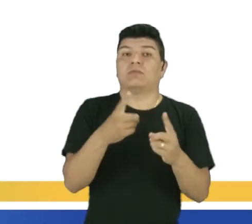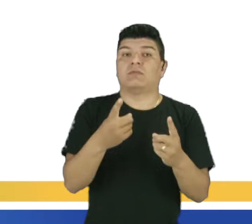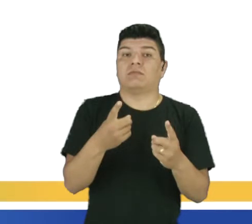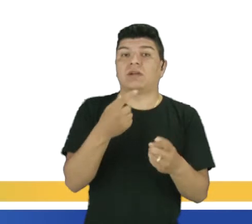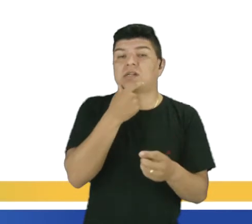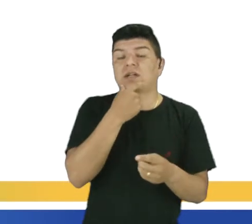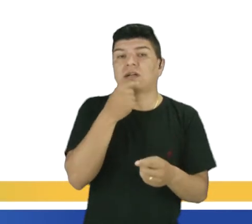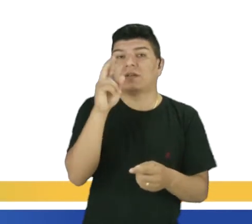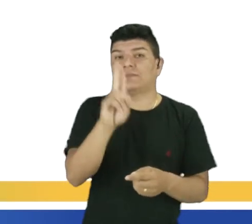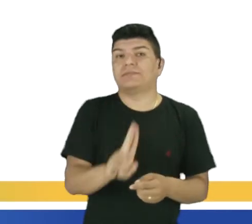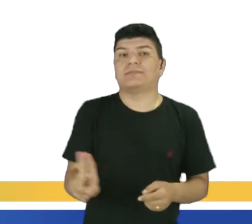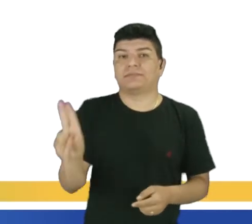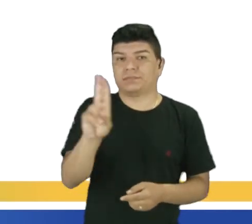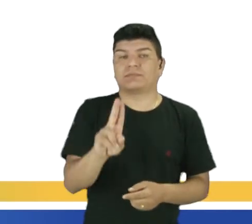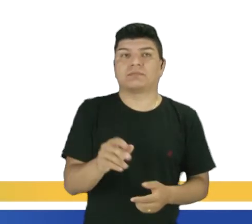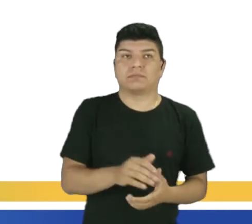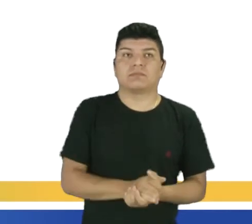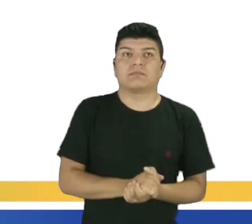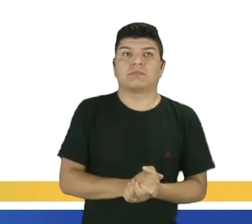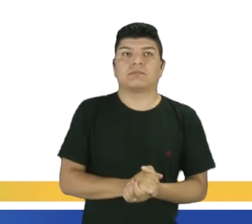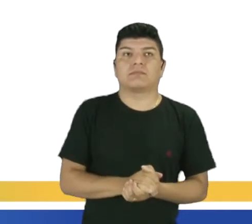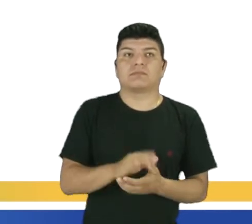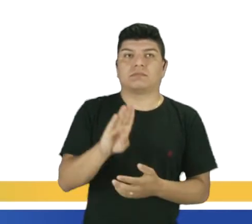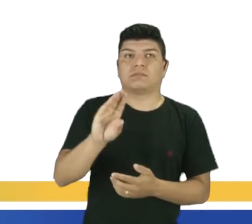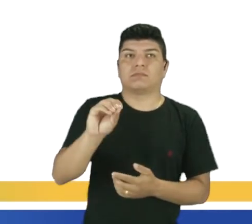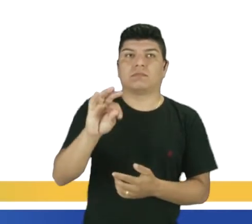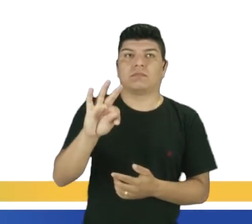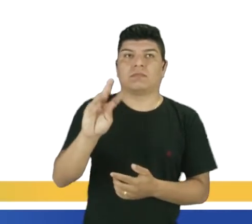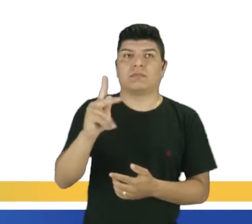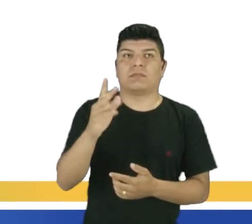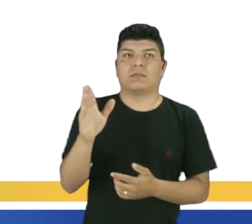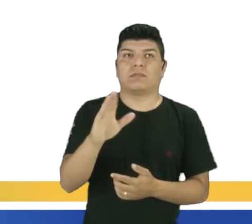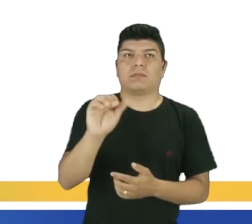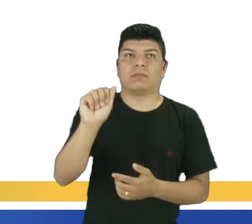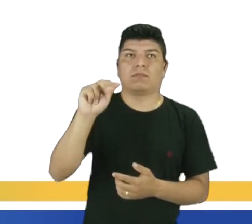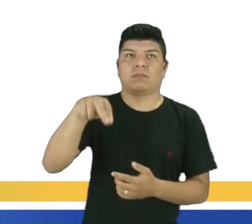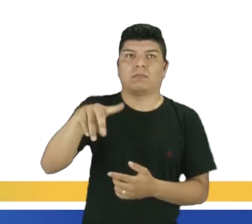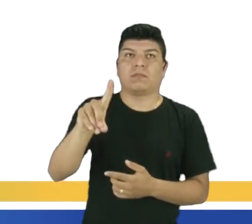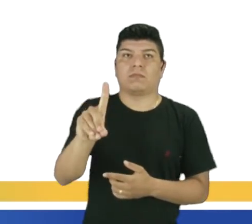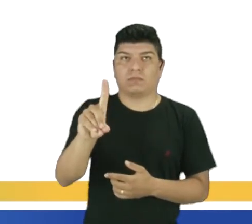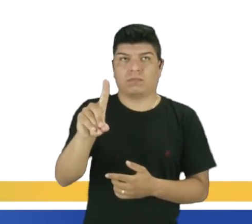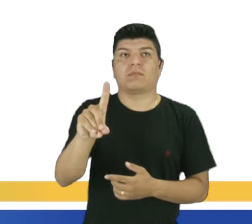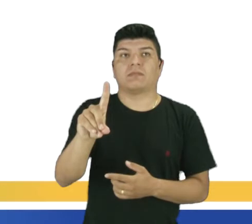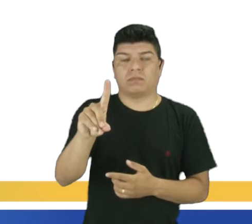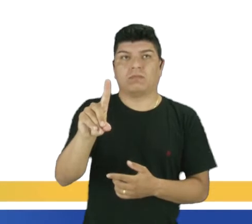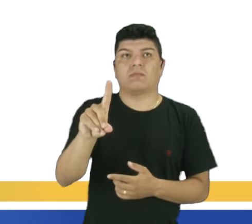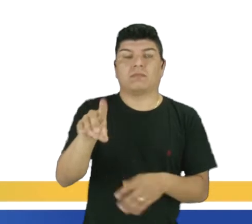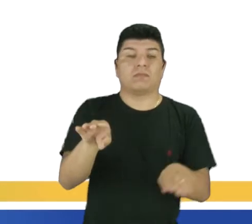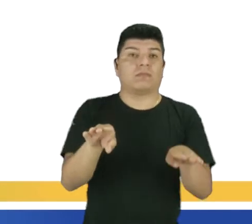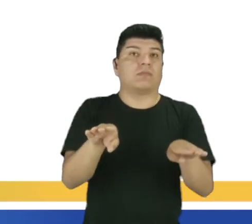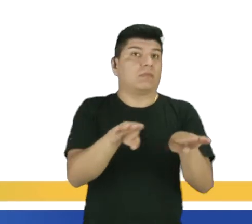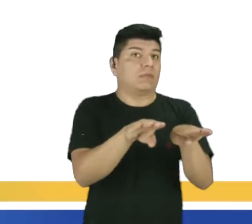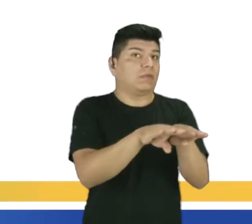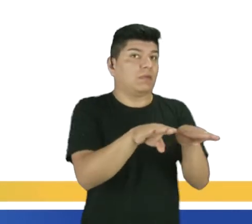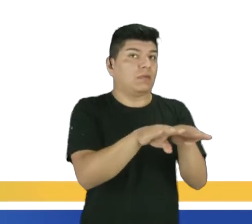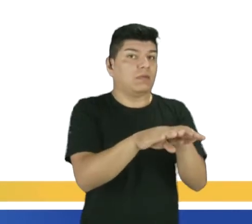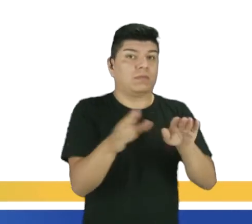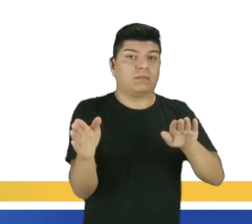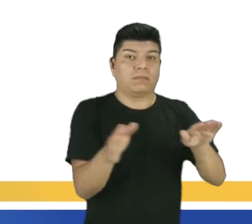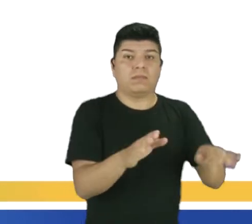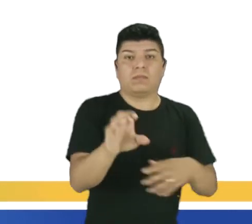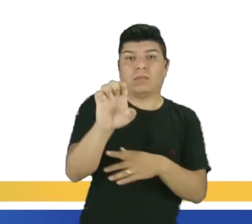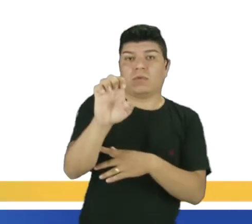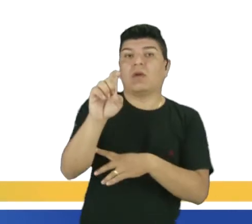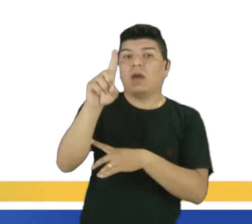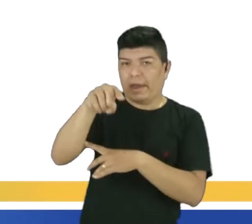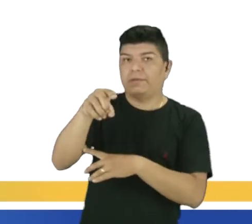separados. Olha o exemplo. We both sing and dance. Nós cantamos e também dançamos.